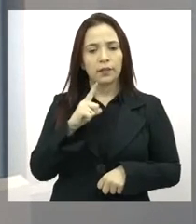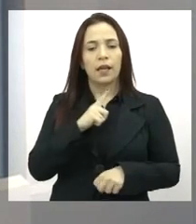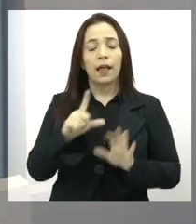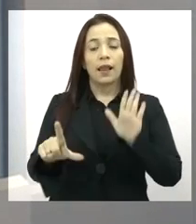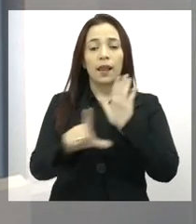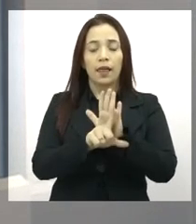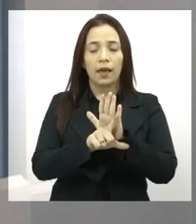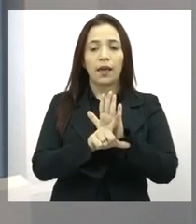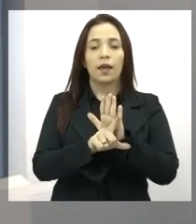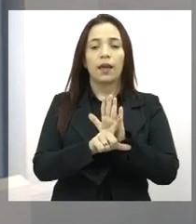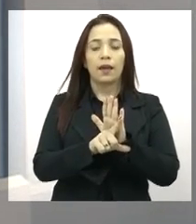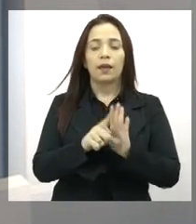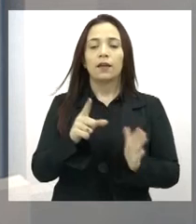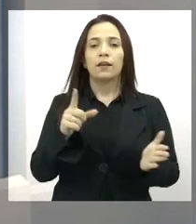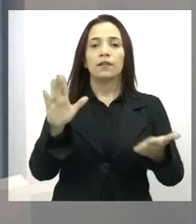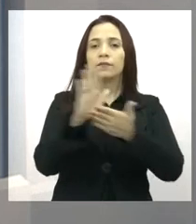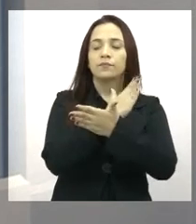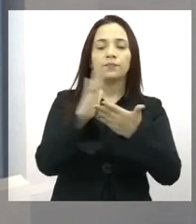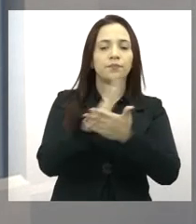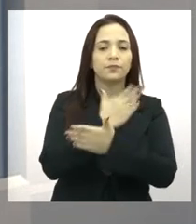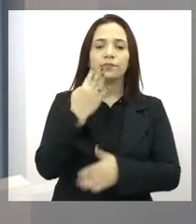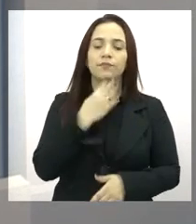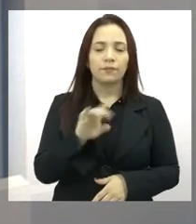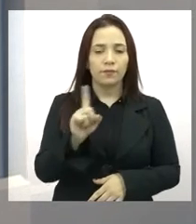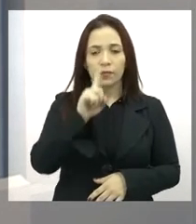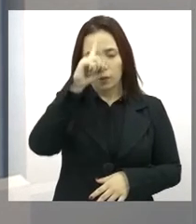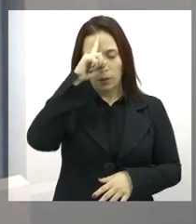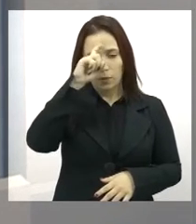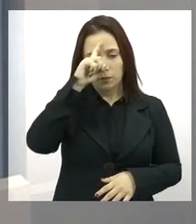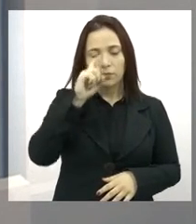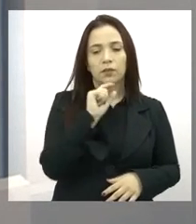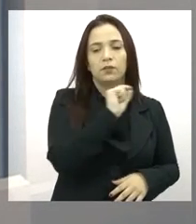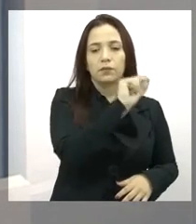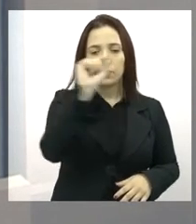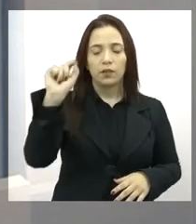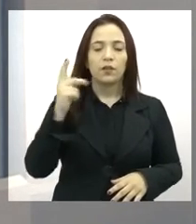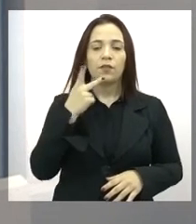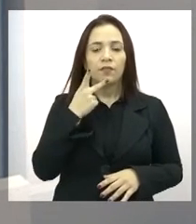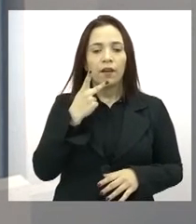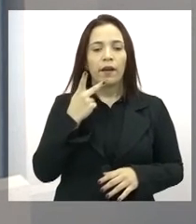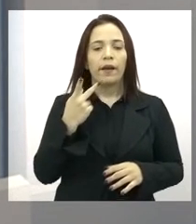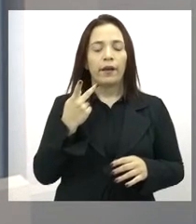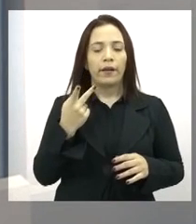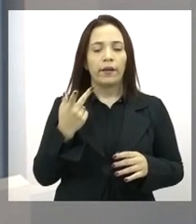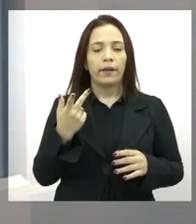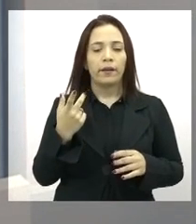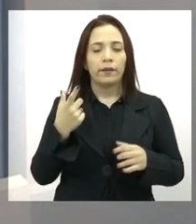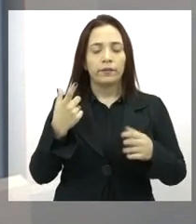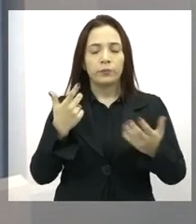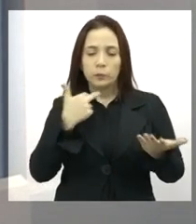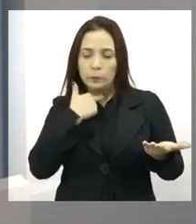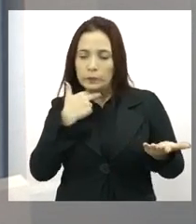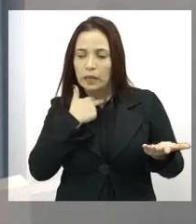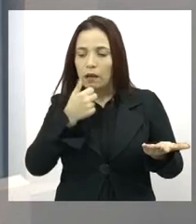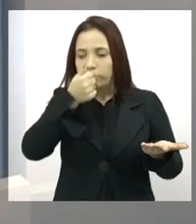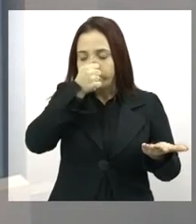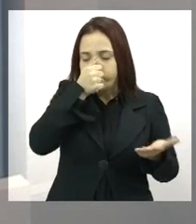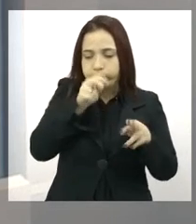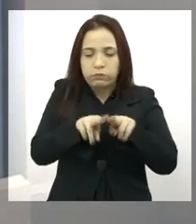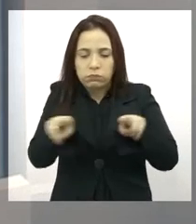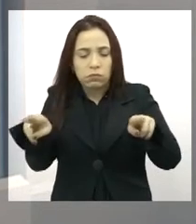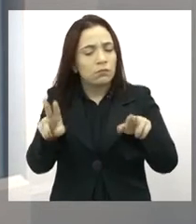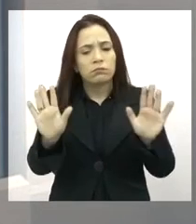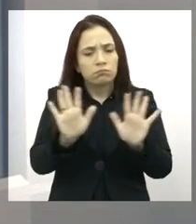a lei do acompanhante, ela é descumprida, né, os hospitais alegam questões infraestruturais, mas não tem desculpa,